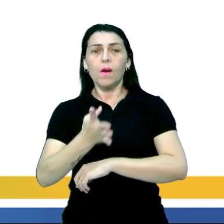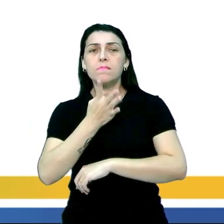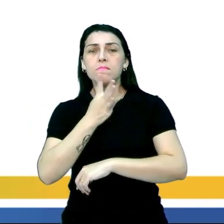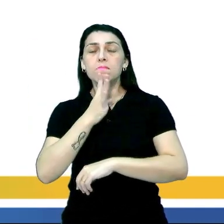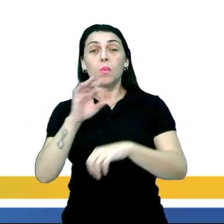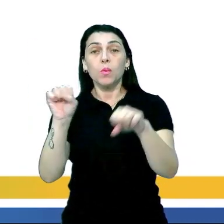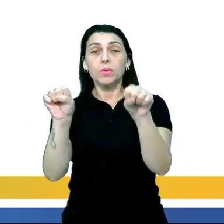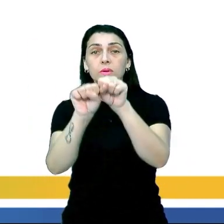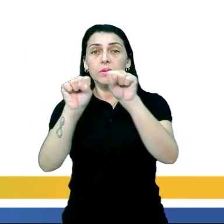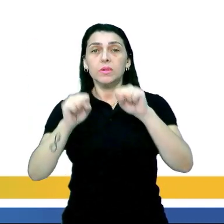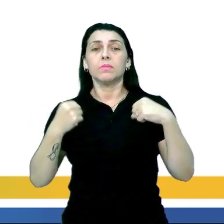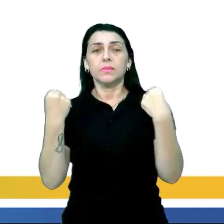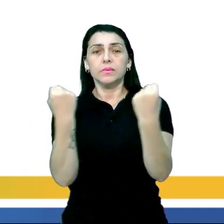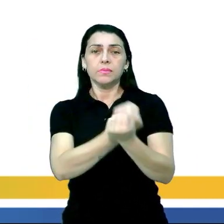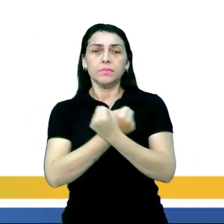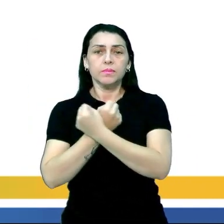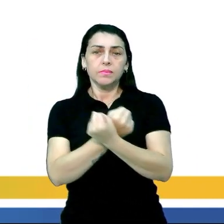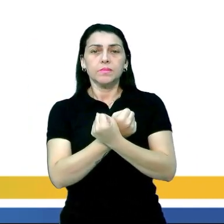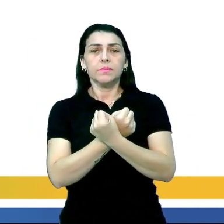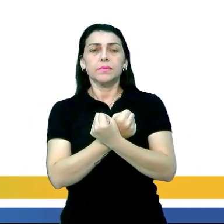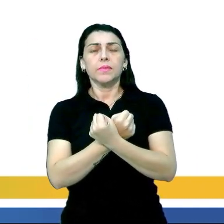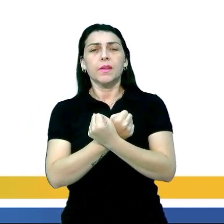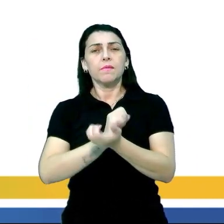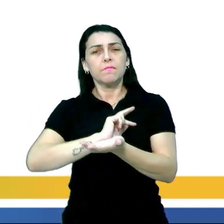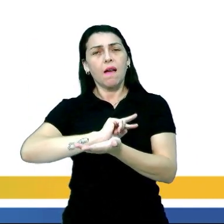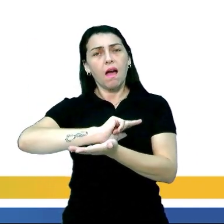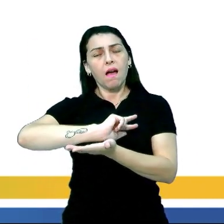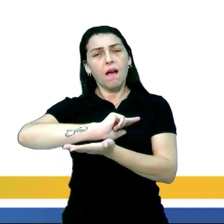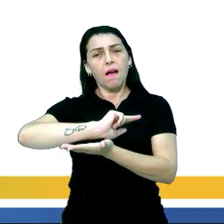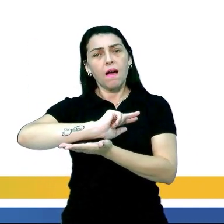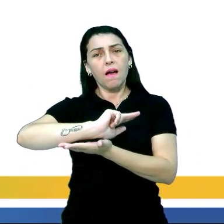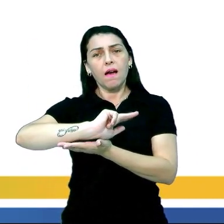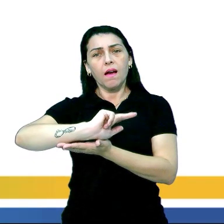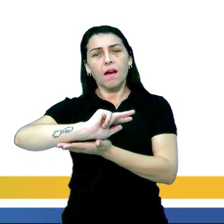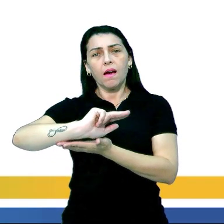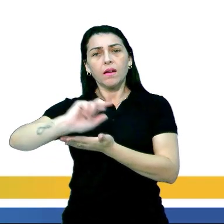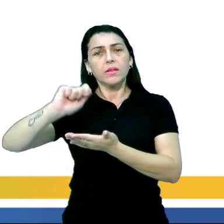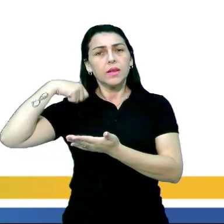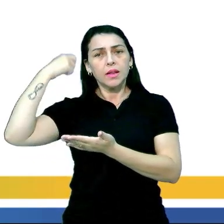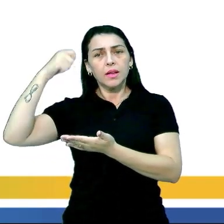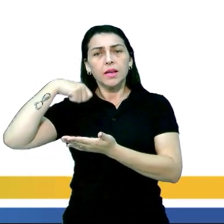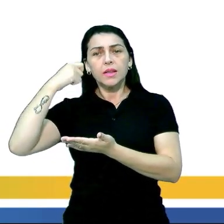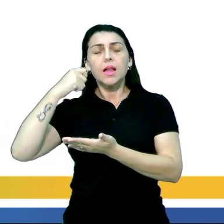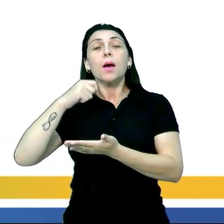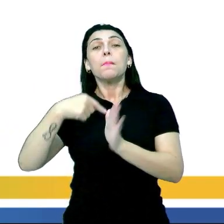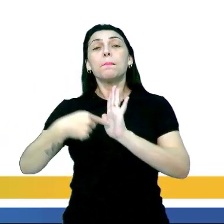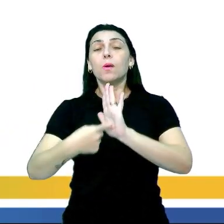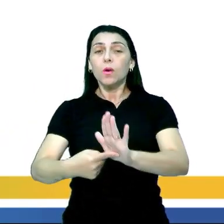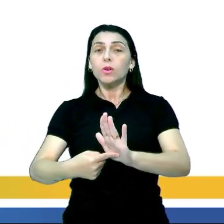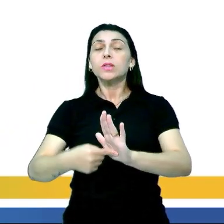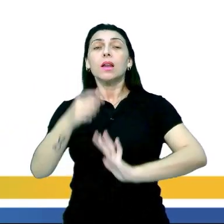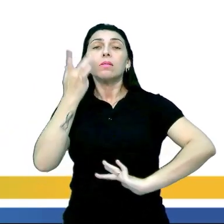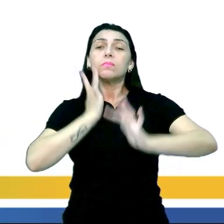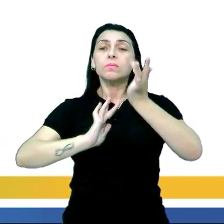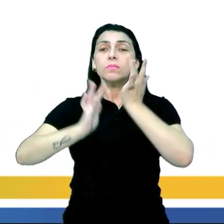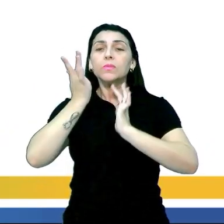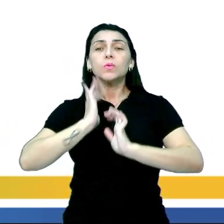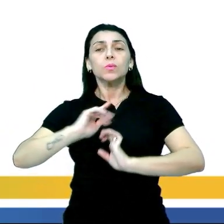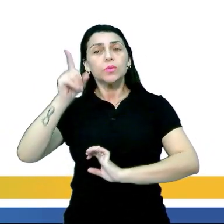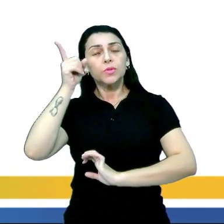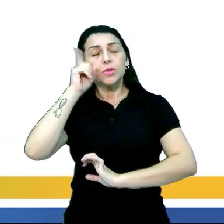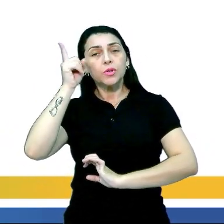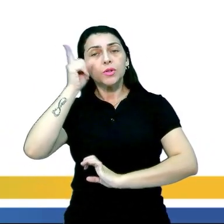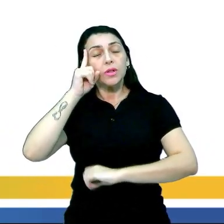conhecido como sistema escravista. Muitos artistas registraram cenas do